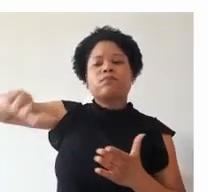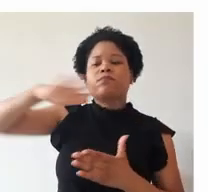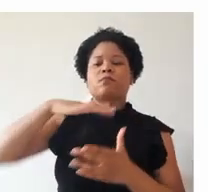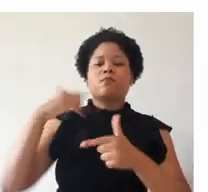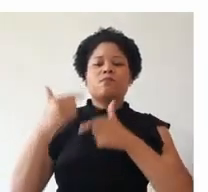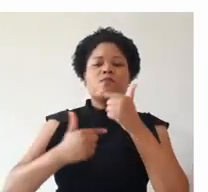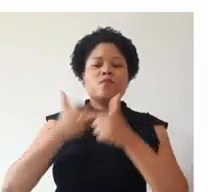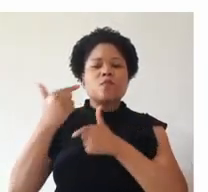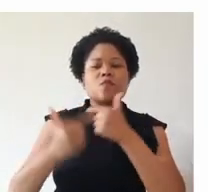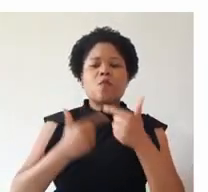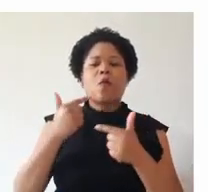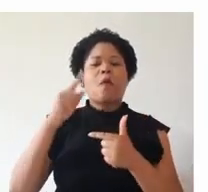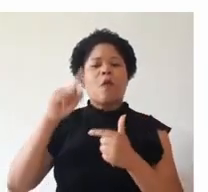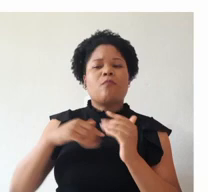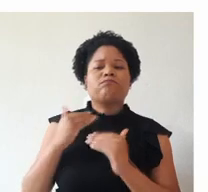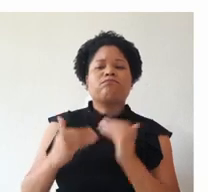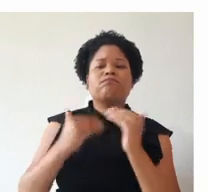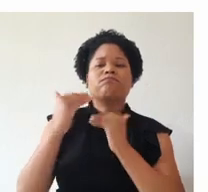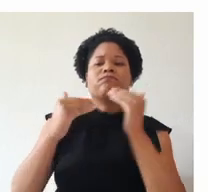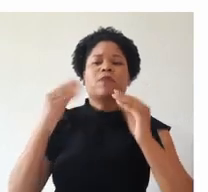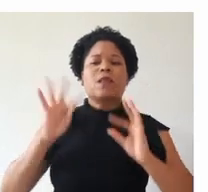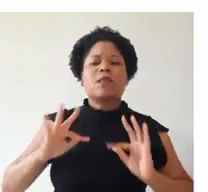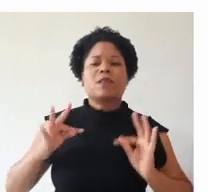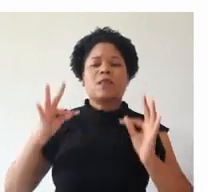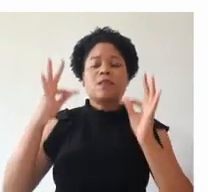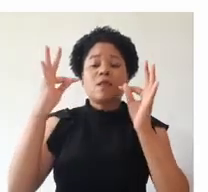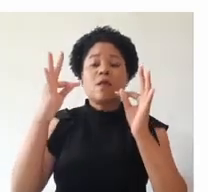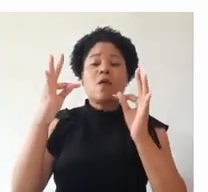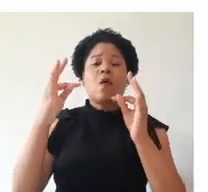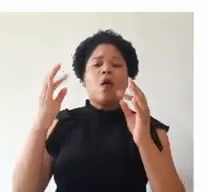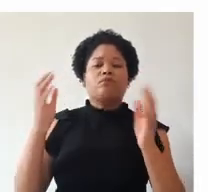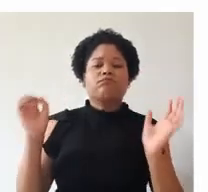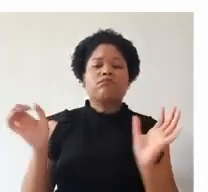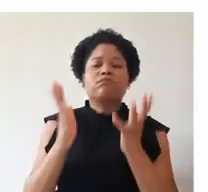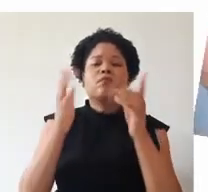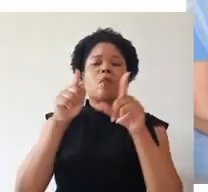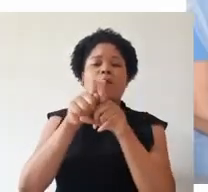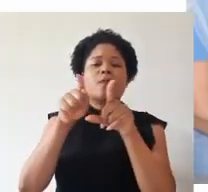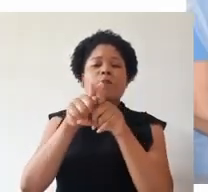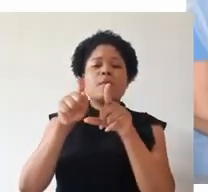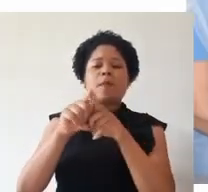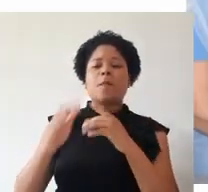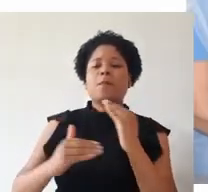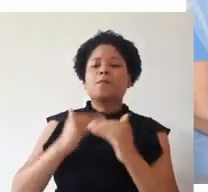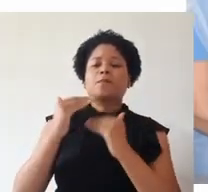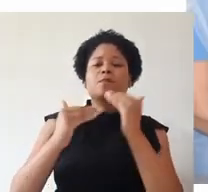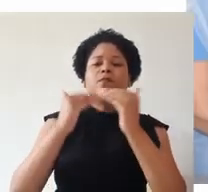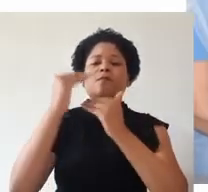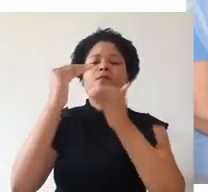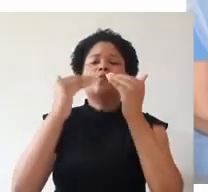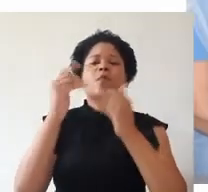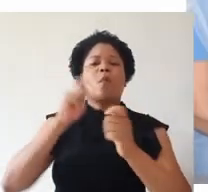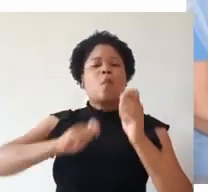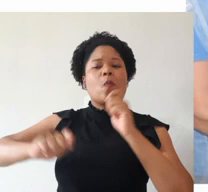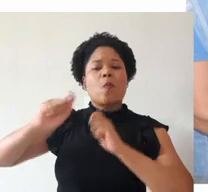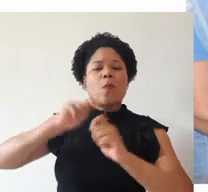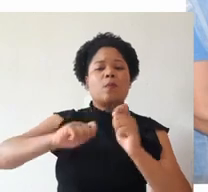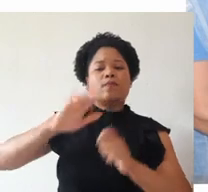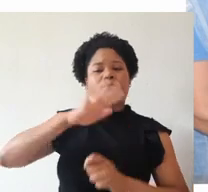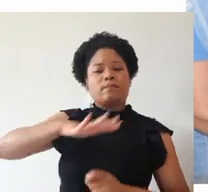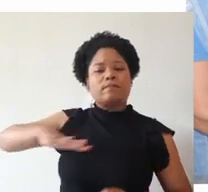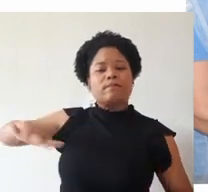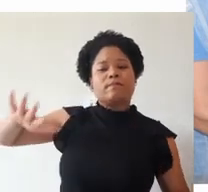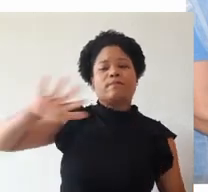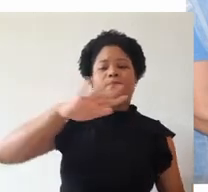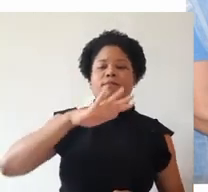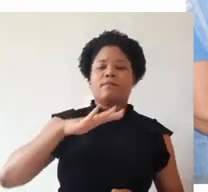de trabalho em constante evolução tecnológica, contribuindo também para o desenvolvimento econômico da